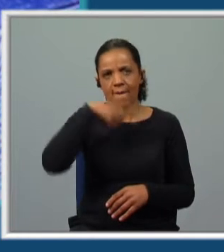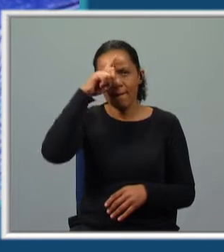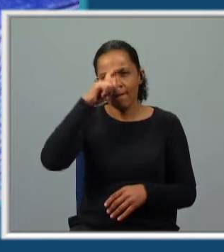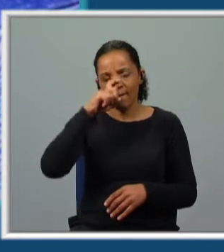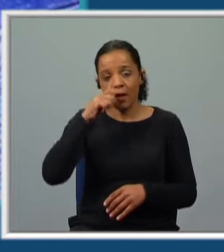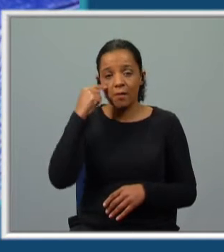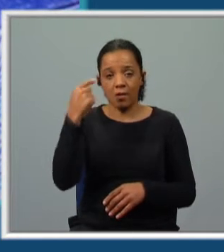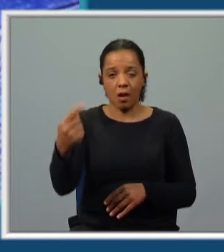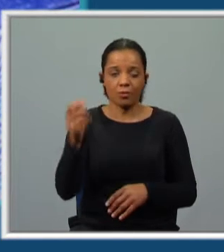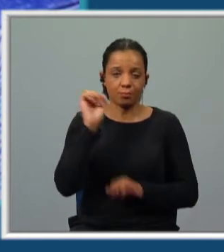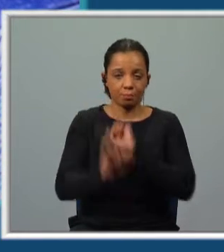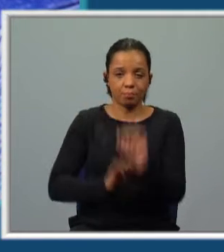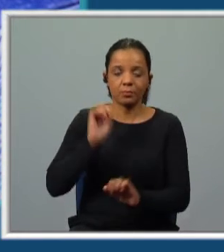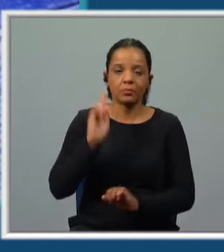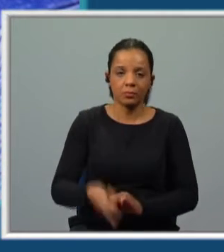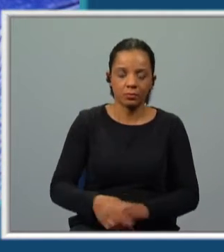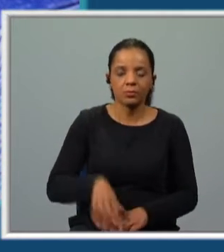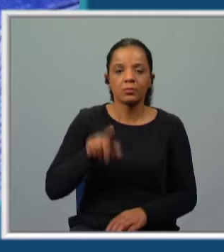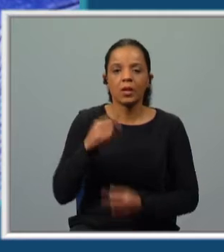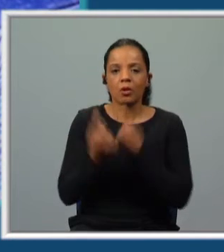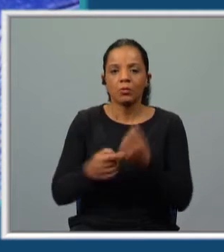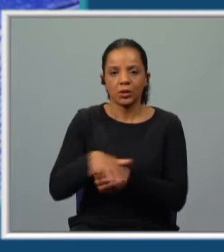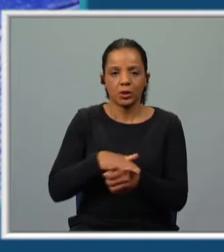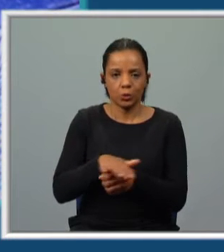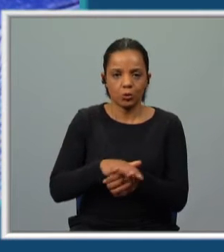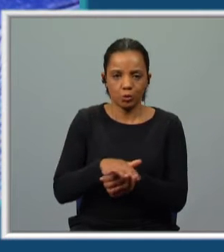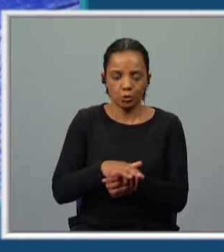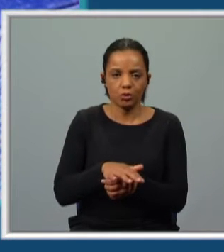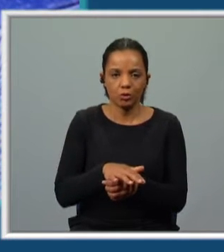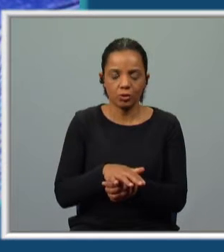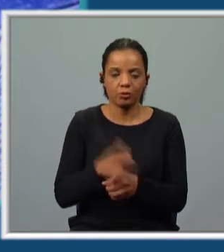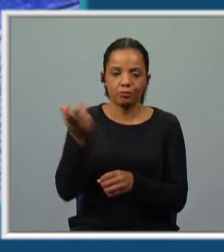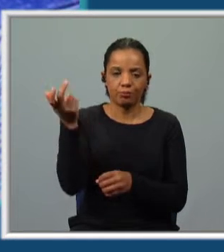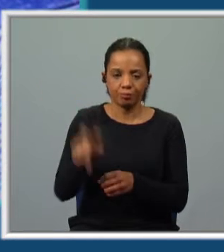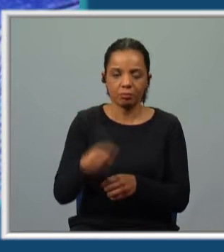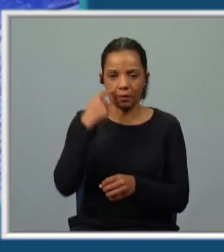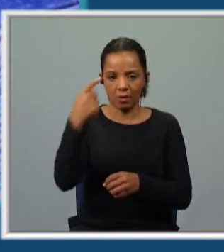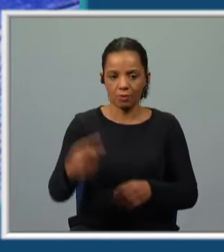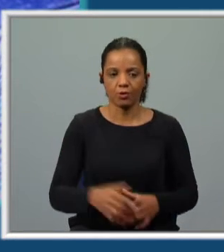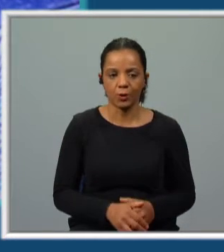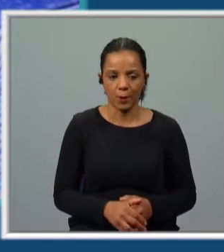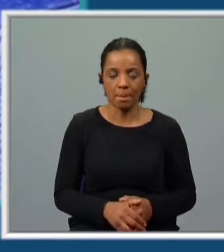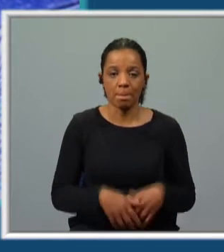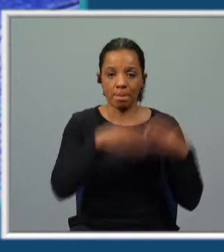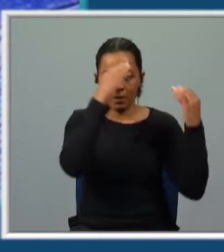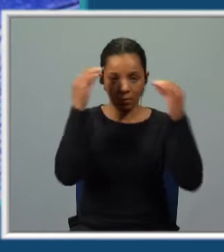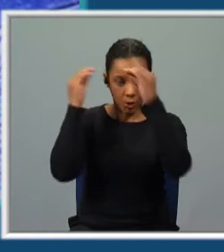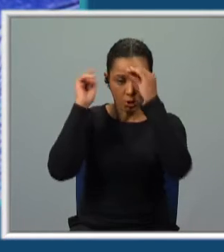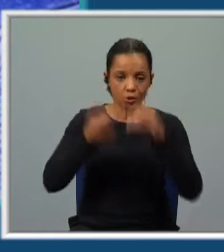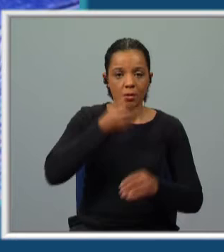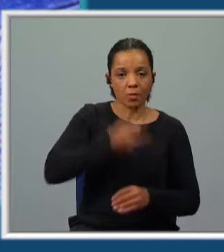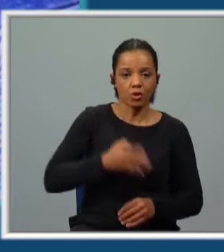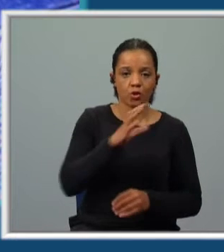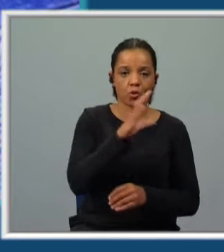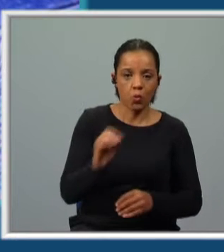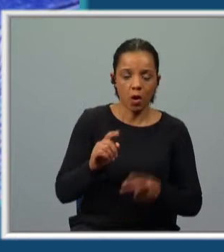as viagens que fez e alguns episódios que ocorreram nessas viagens. Portanto, as personagens são Mestre João